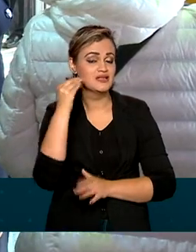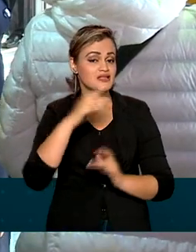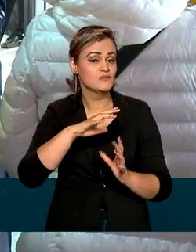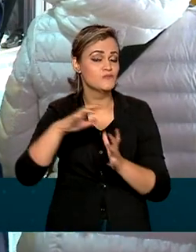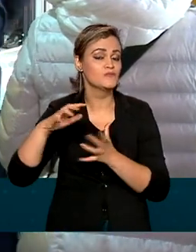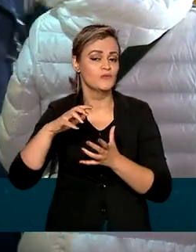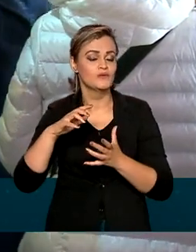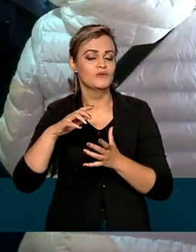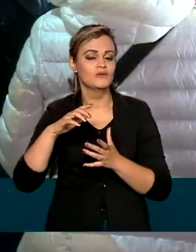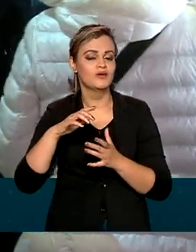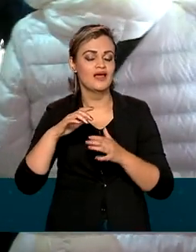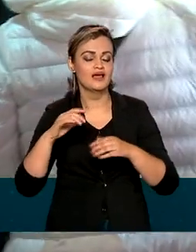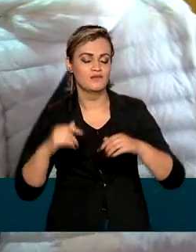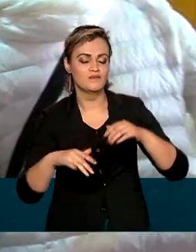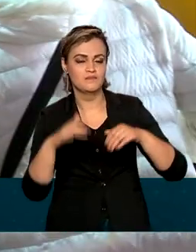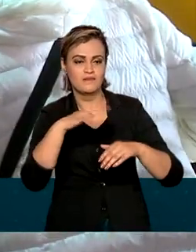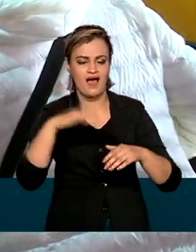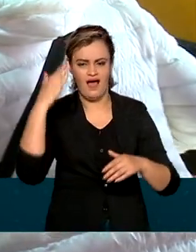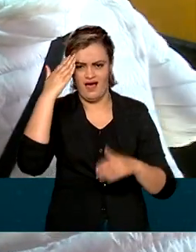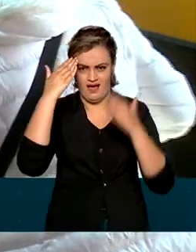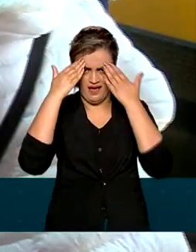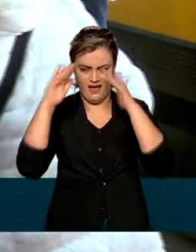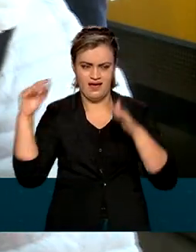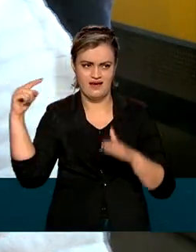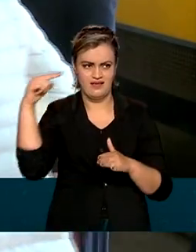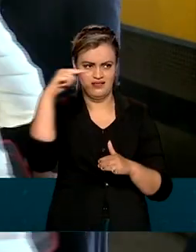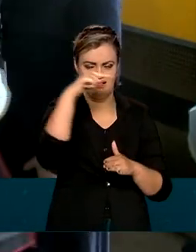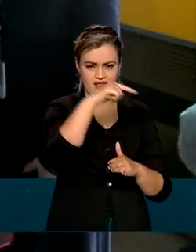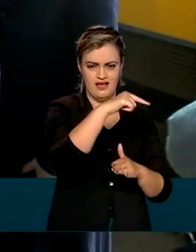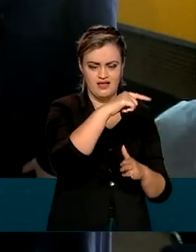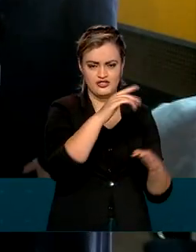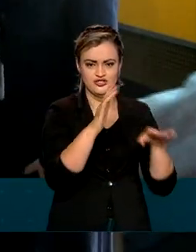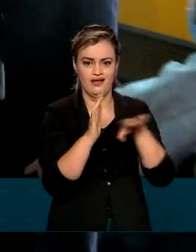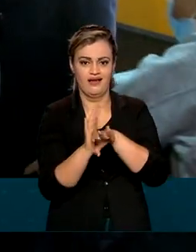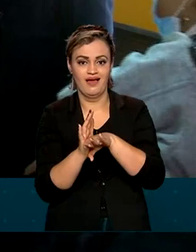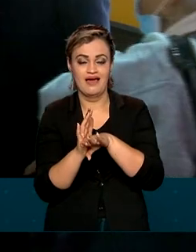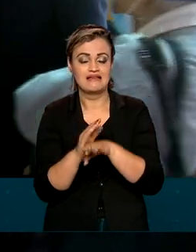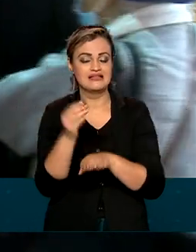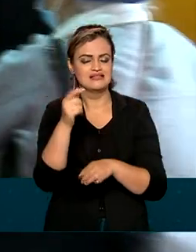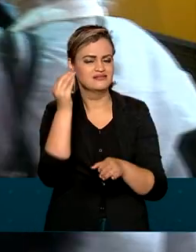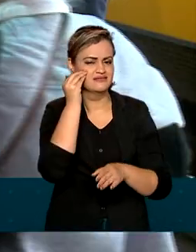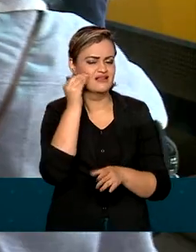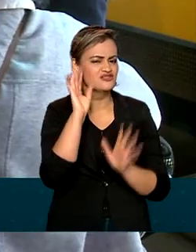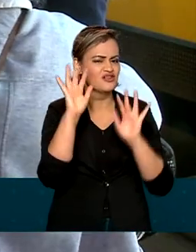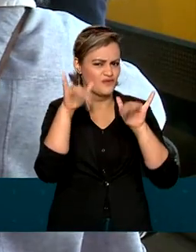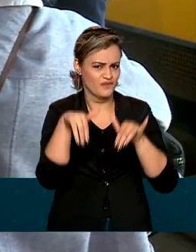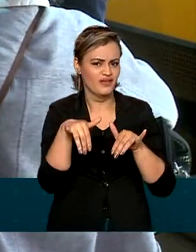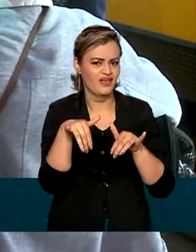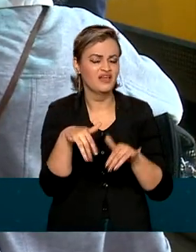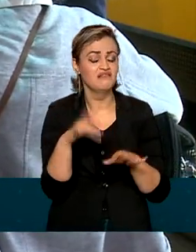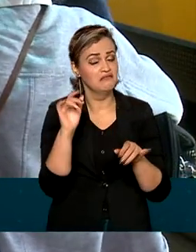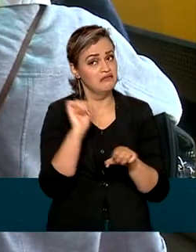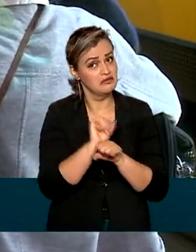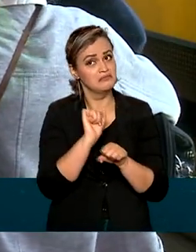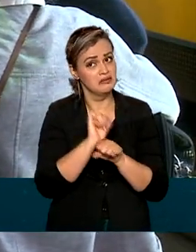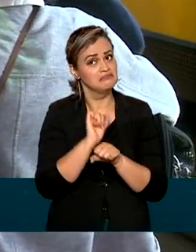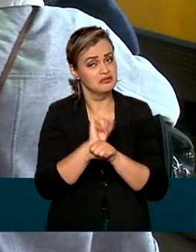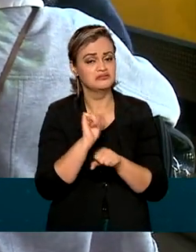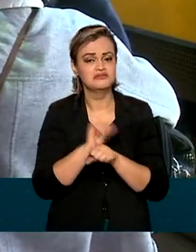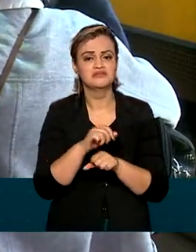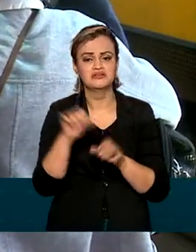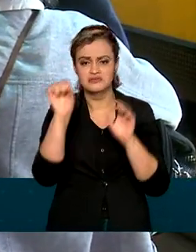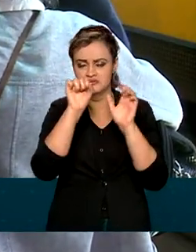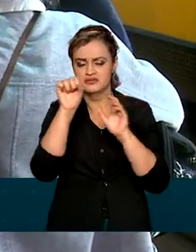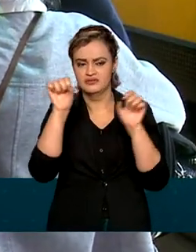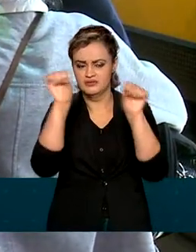mundo em uma ponte aérea, desde o embarque até o desembarque. Os testes já estão em fase final e há a expectativa de que o sistema